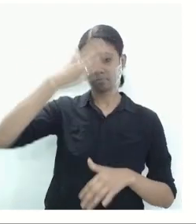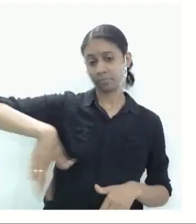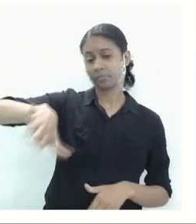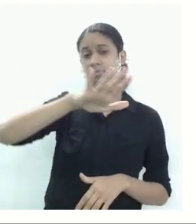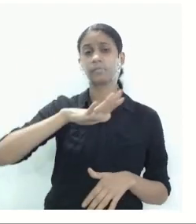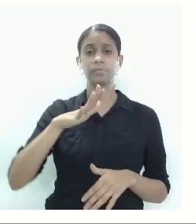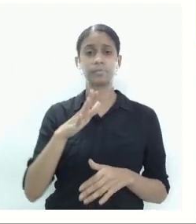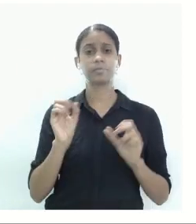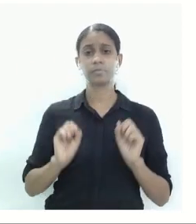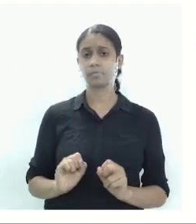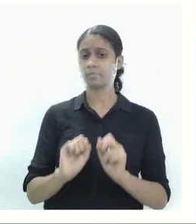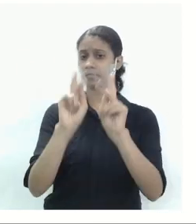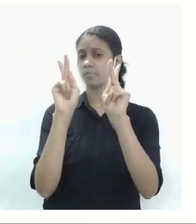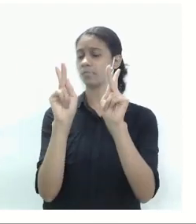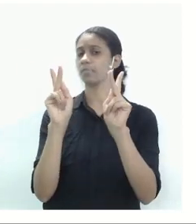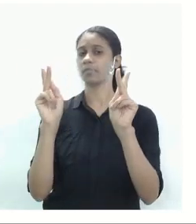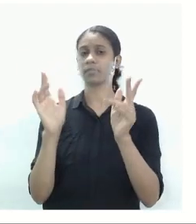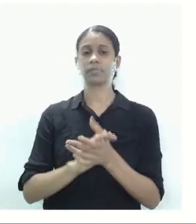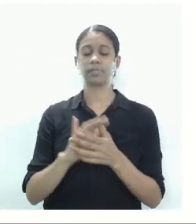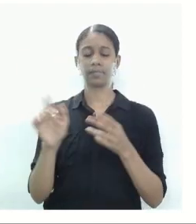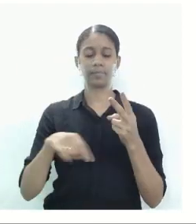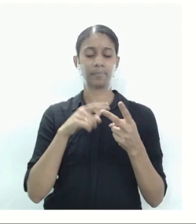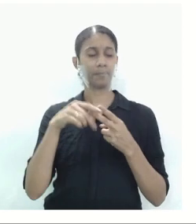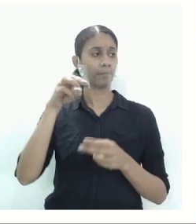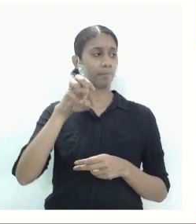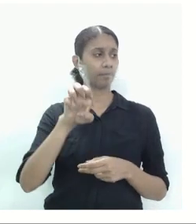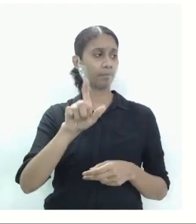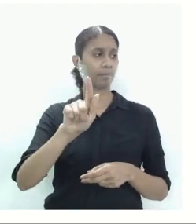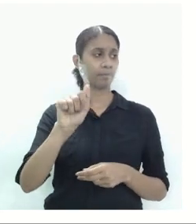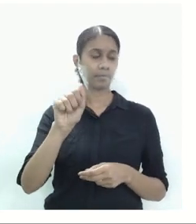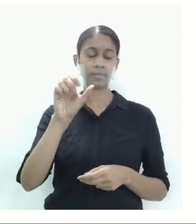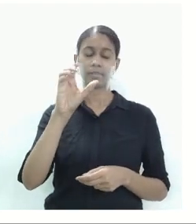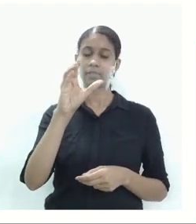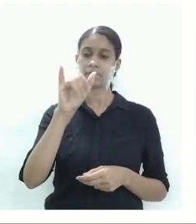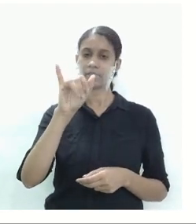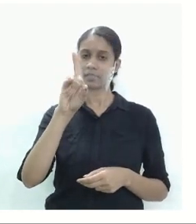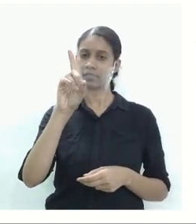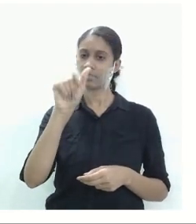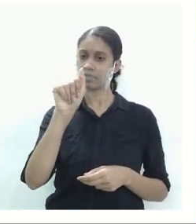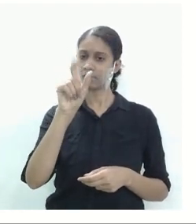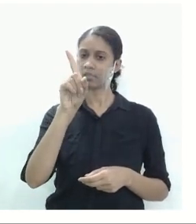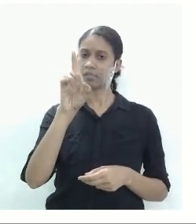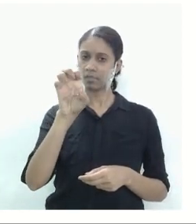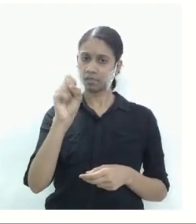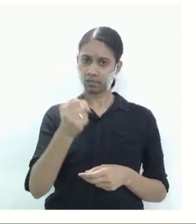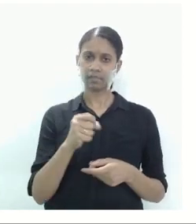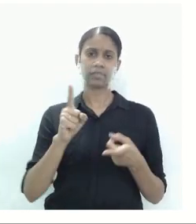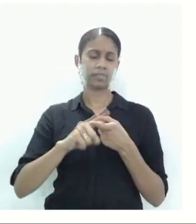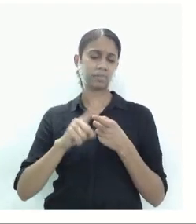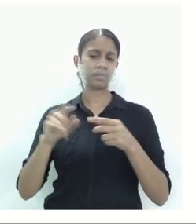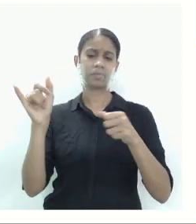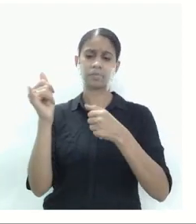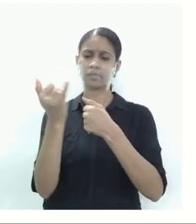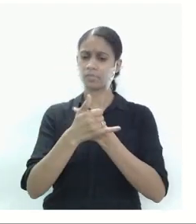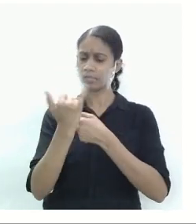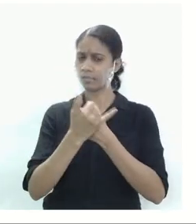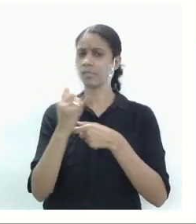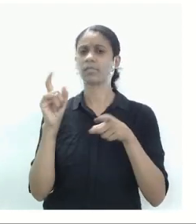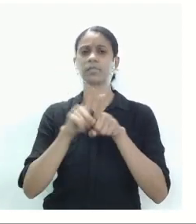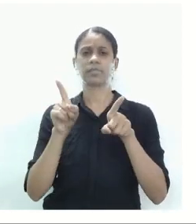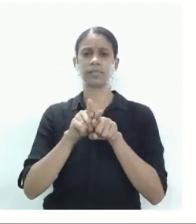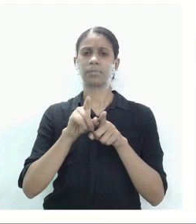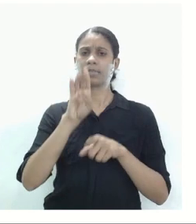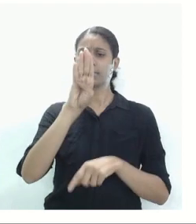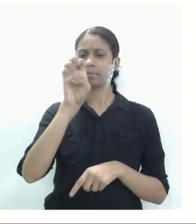Tóquio as mega cidades as cidades com 10 milhões de habitantes então nós temos aí Nova Iorque Mumbai Beijing